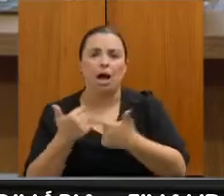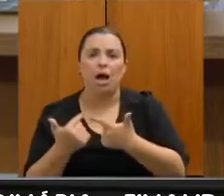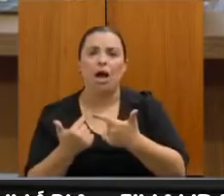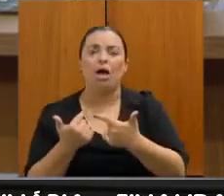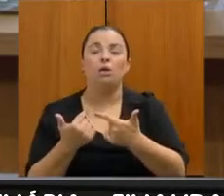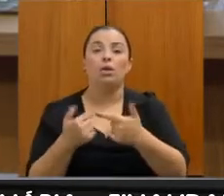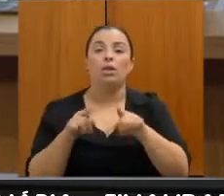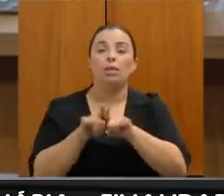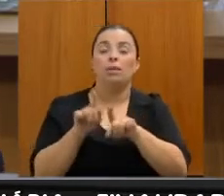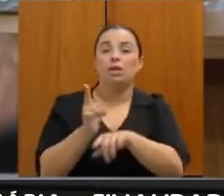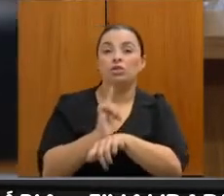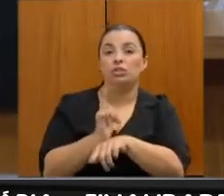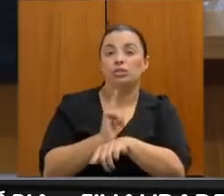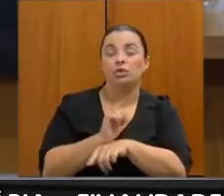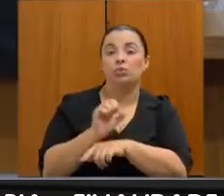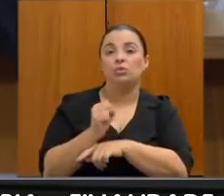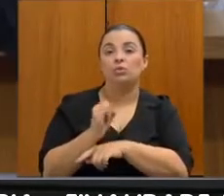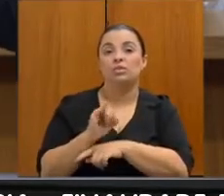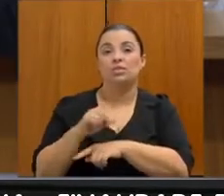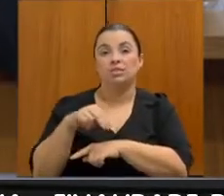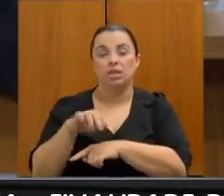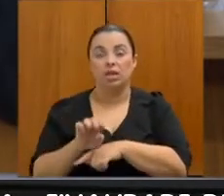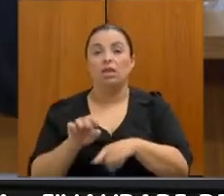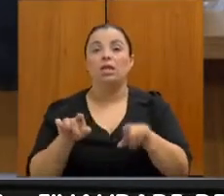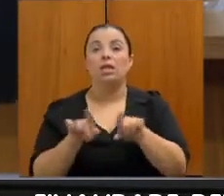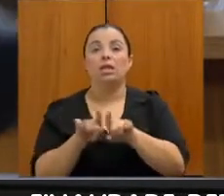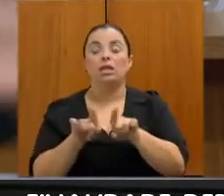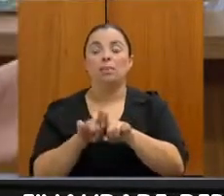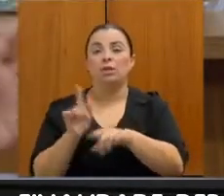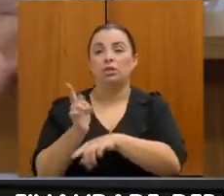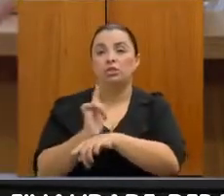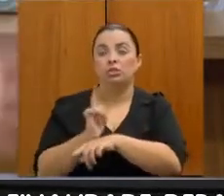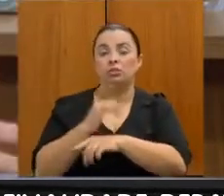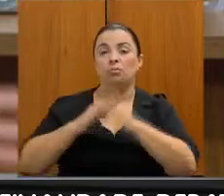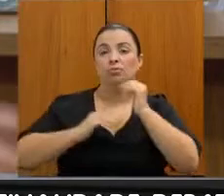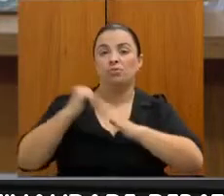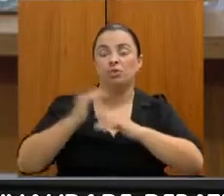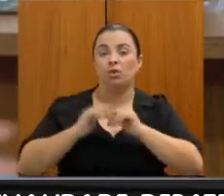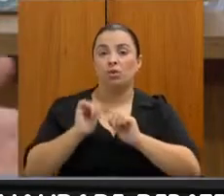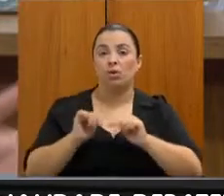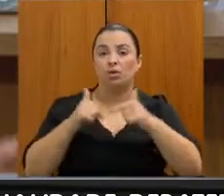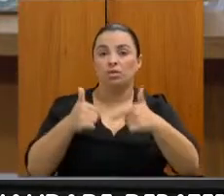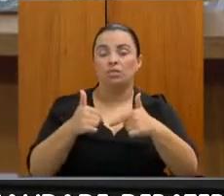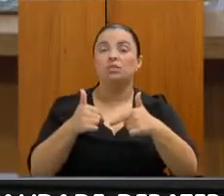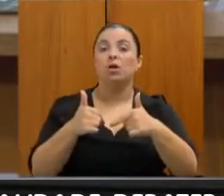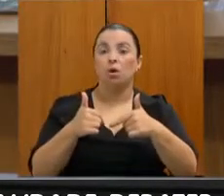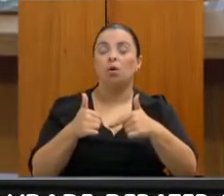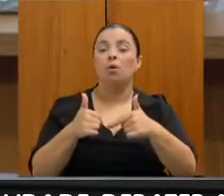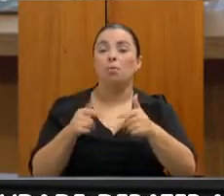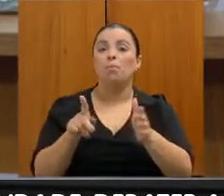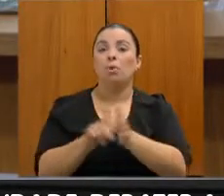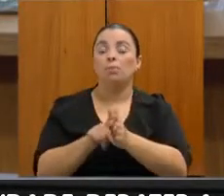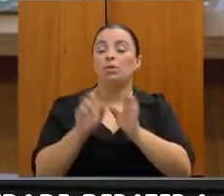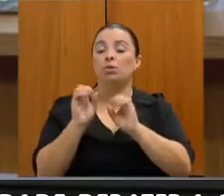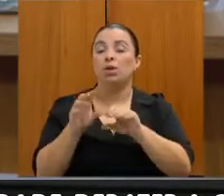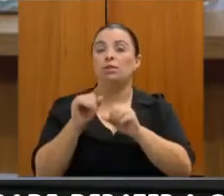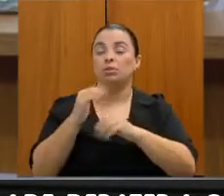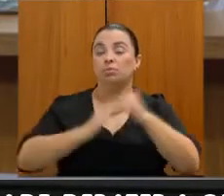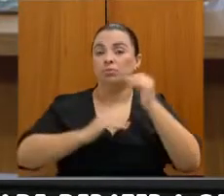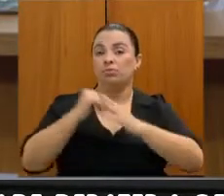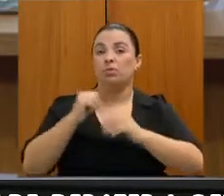CINE, e, por fim, a educação profissional, principalmente com ações de coordenação e uma execução residual da educação profissional dentro do Estado.